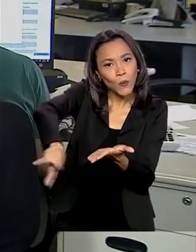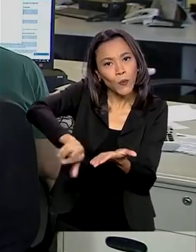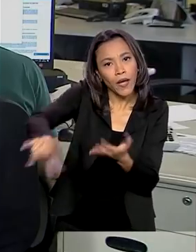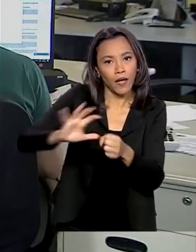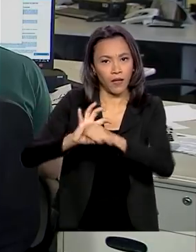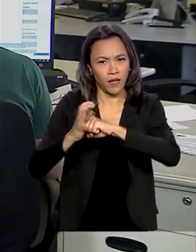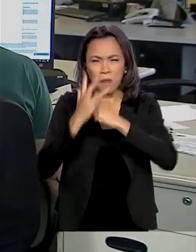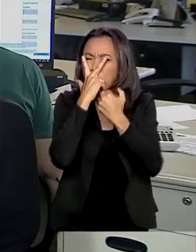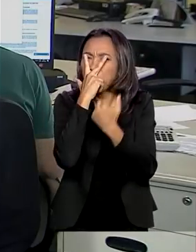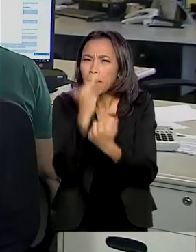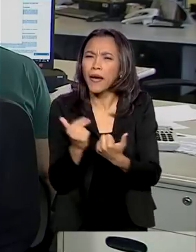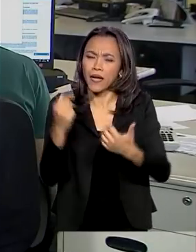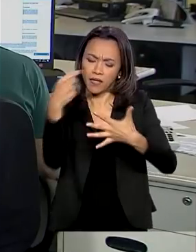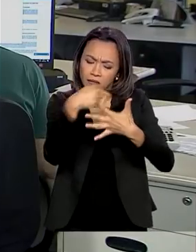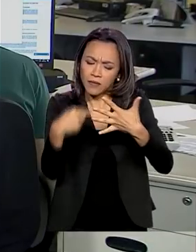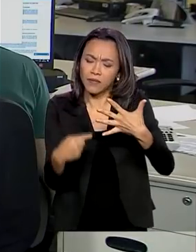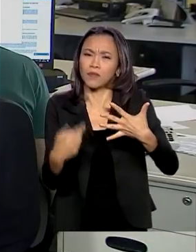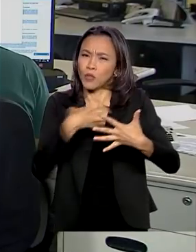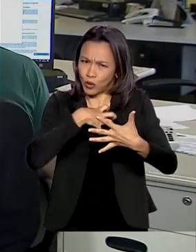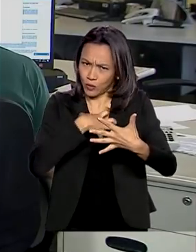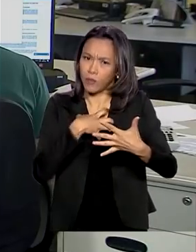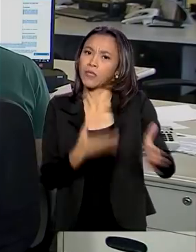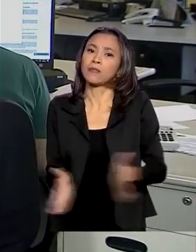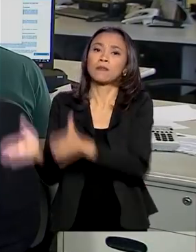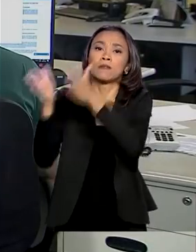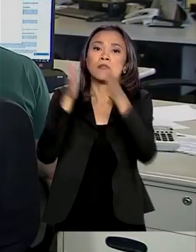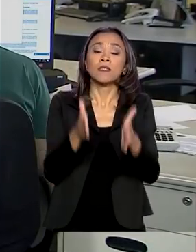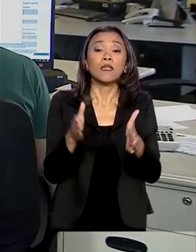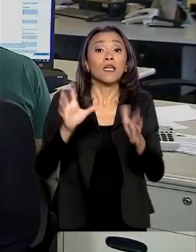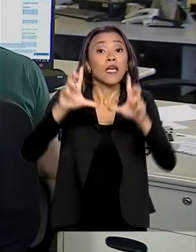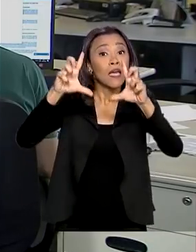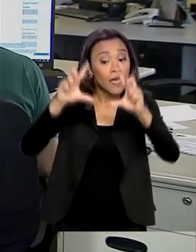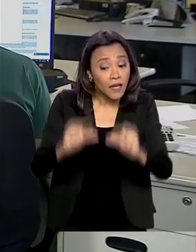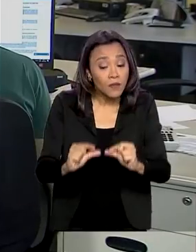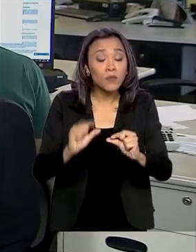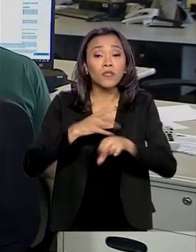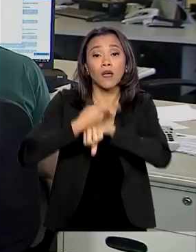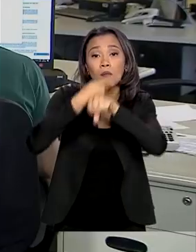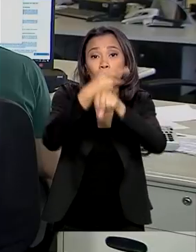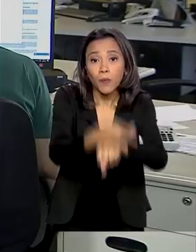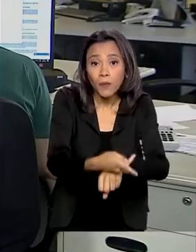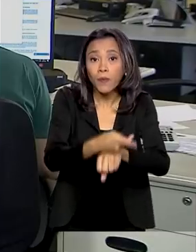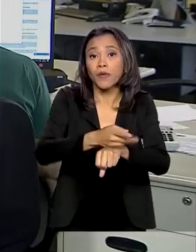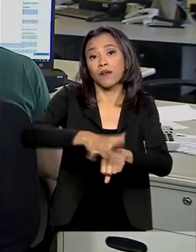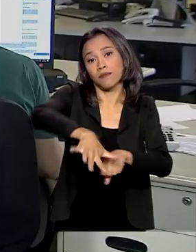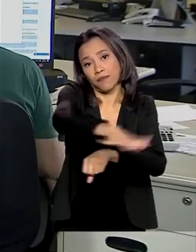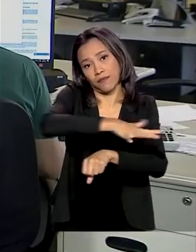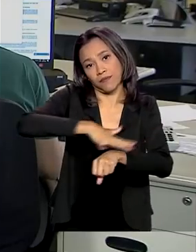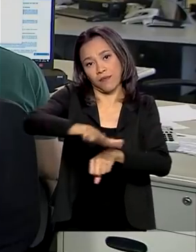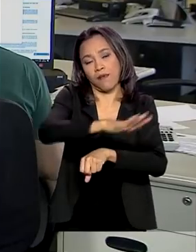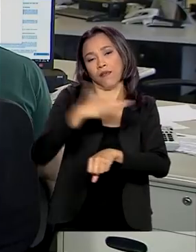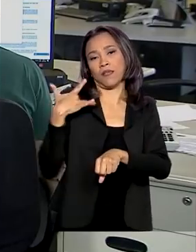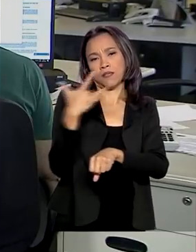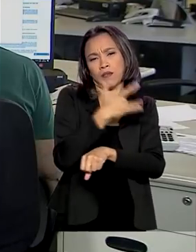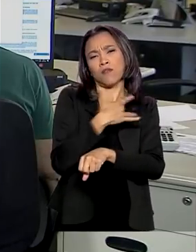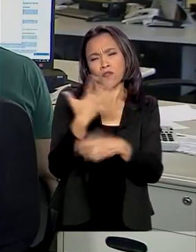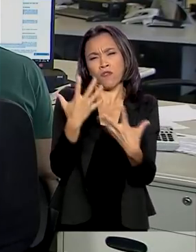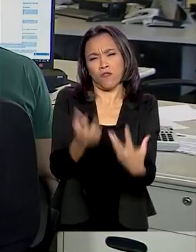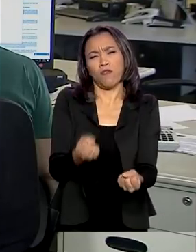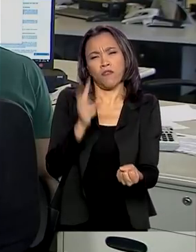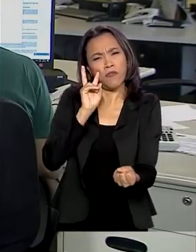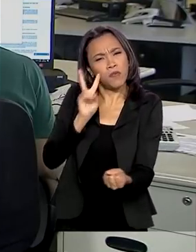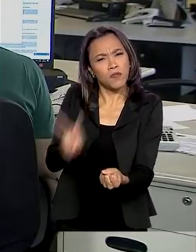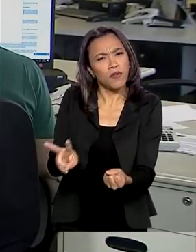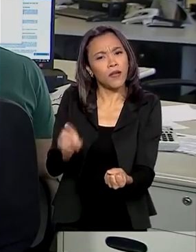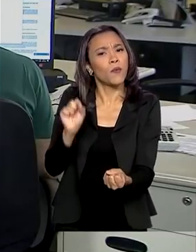que os sintomas são bem parecidos. E o segundo é a redução da procura por serviços de saúde. Vamos ver o que o ministro Luiz Henrique